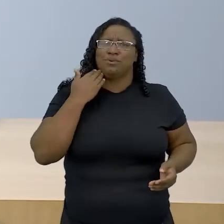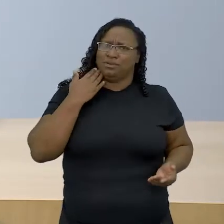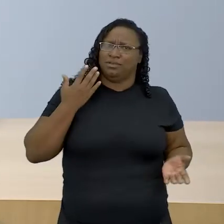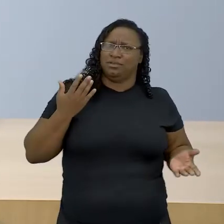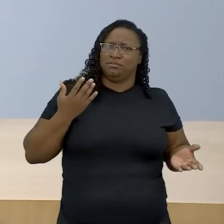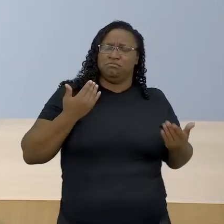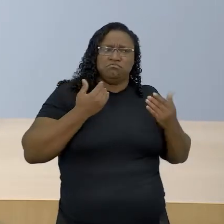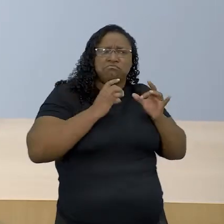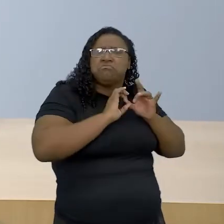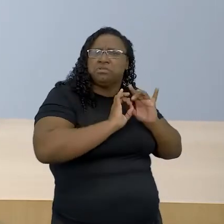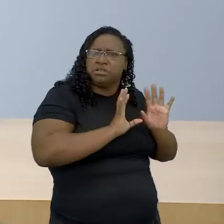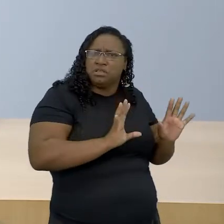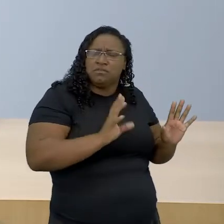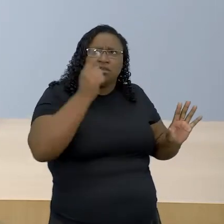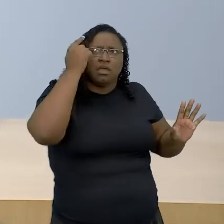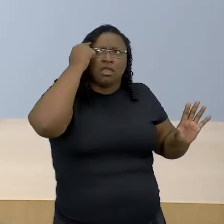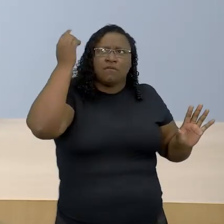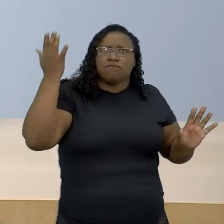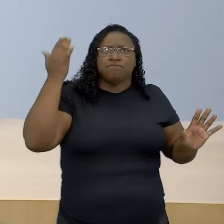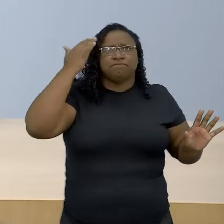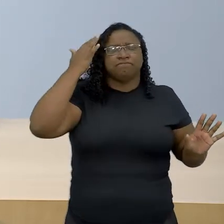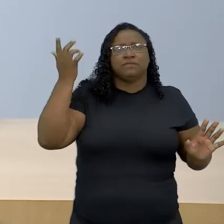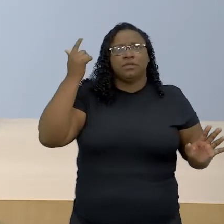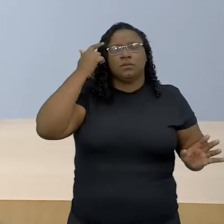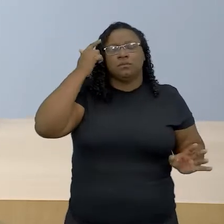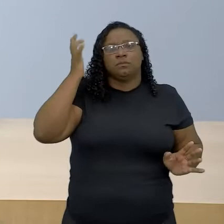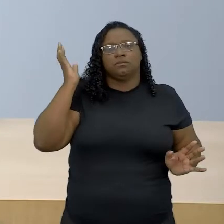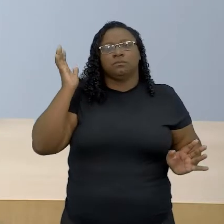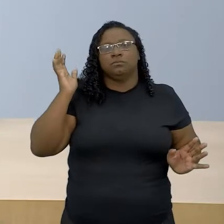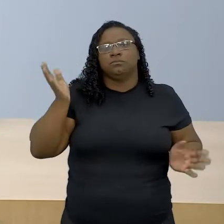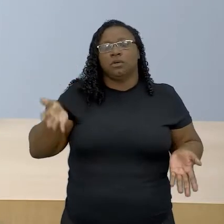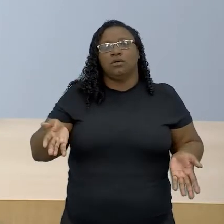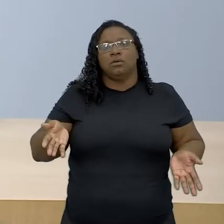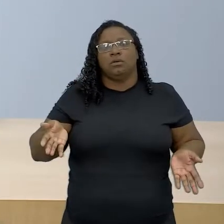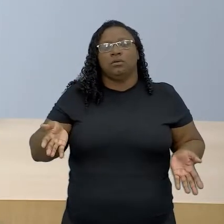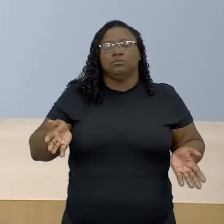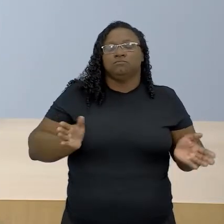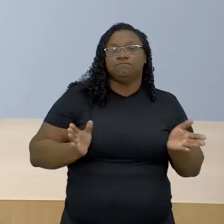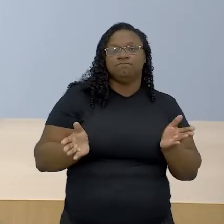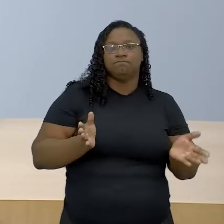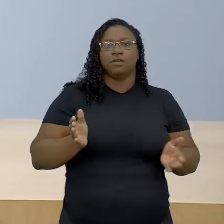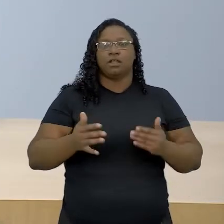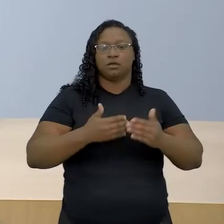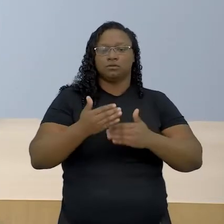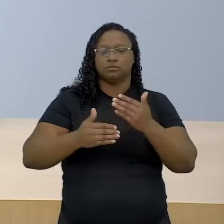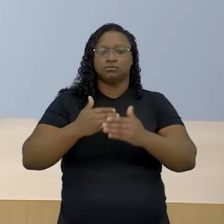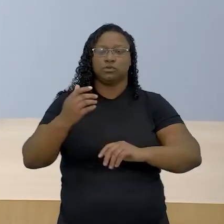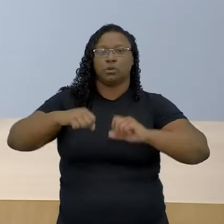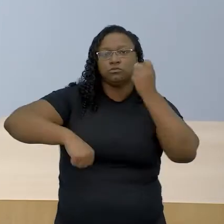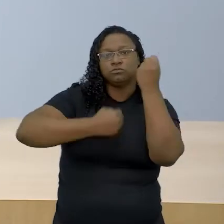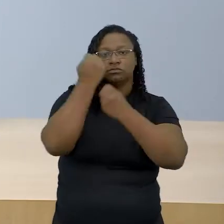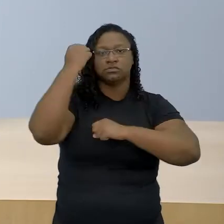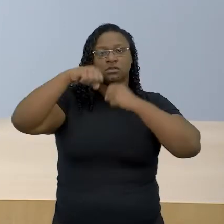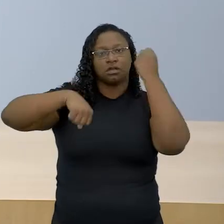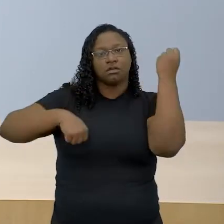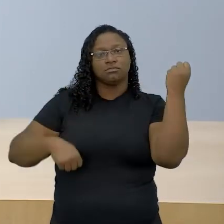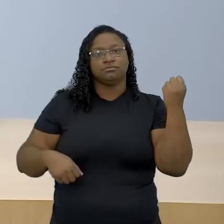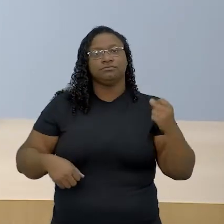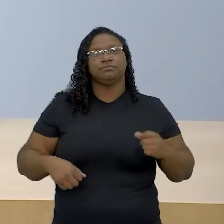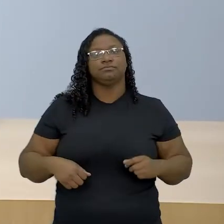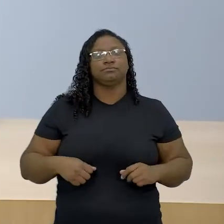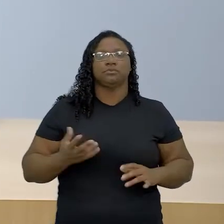vem na nossa mente é, a gente pode pensar nesse momento da revolução industrial, mas a gente pode pensar, inclusive,